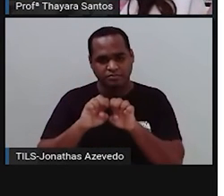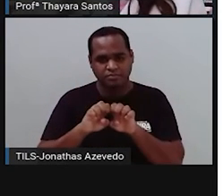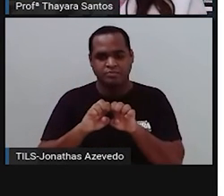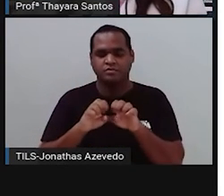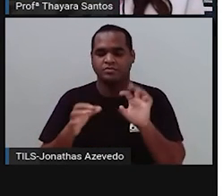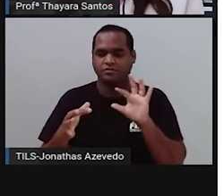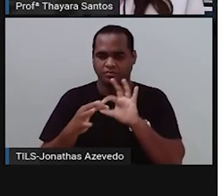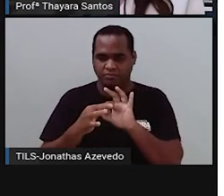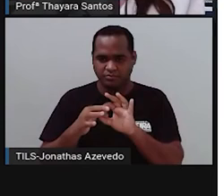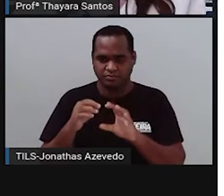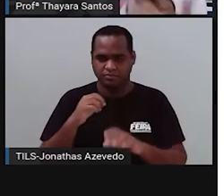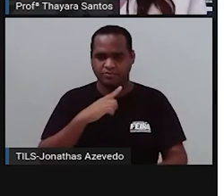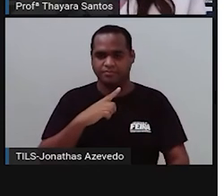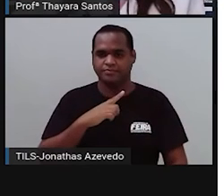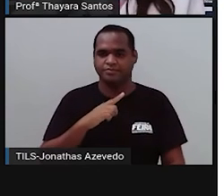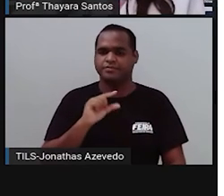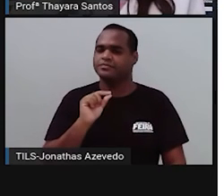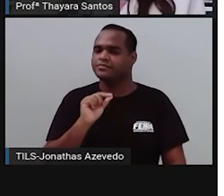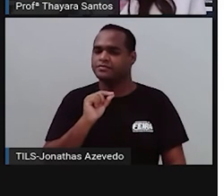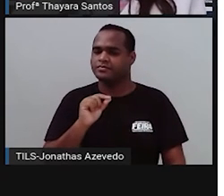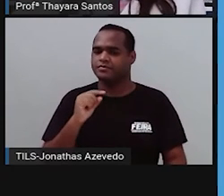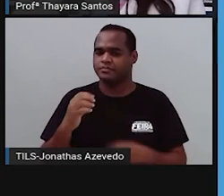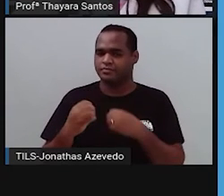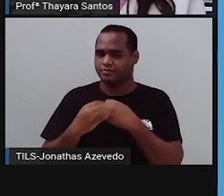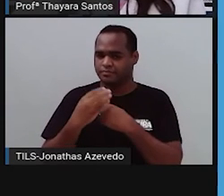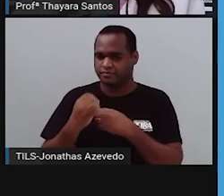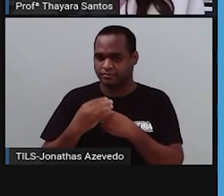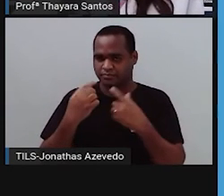é isso. O tecido conjuntivo propriamente dito.